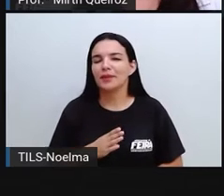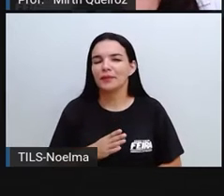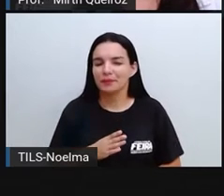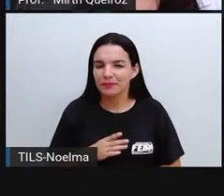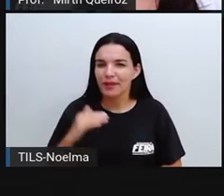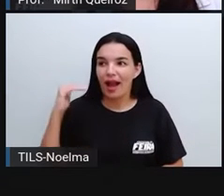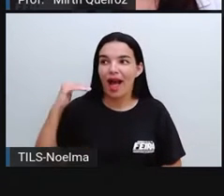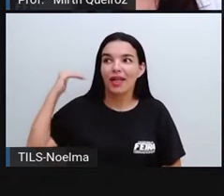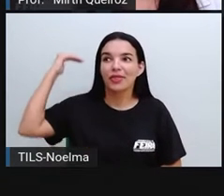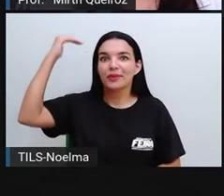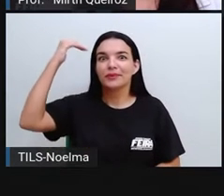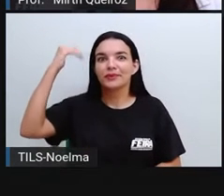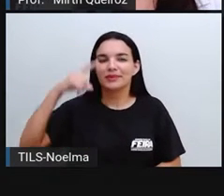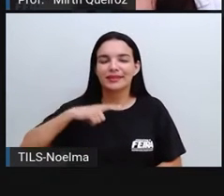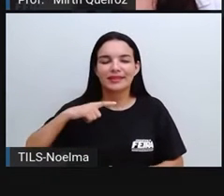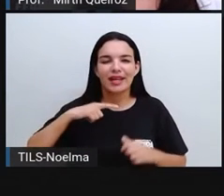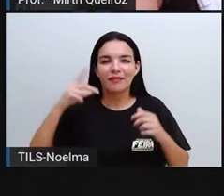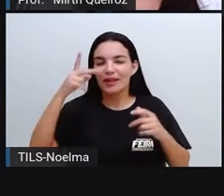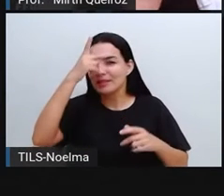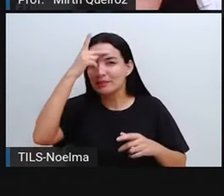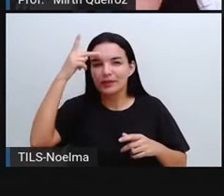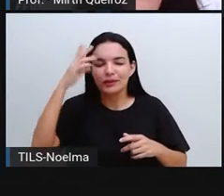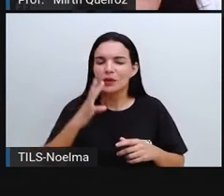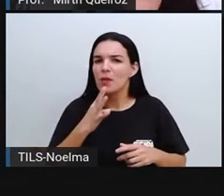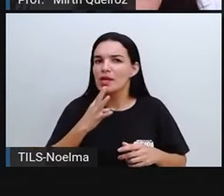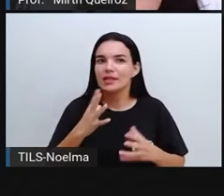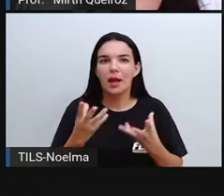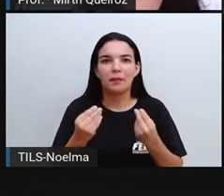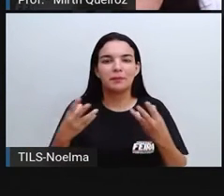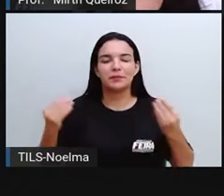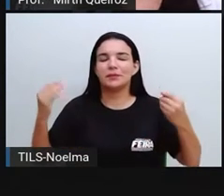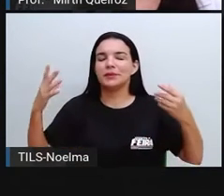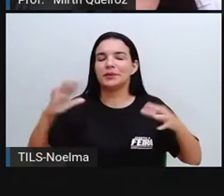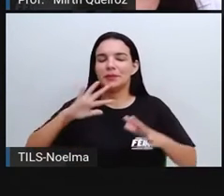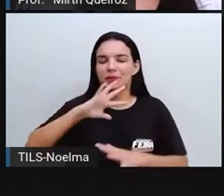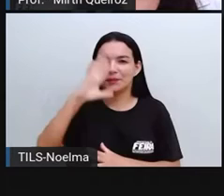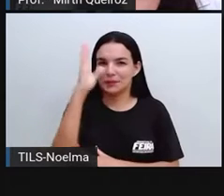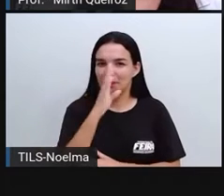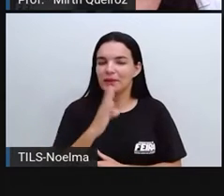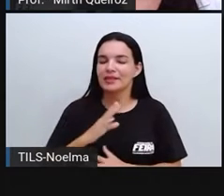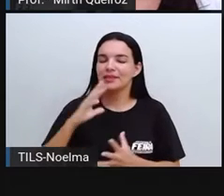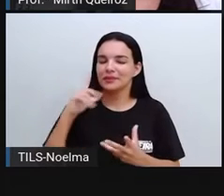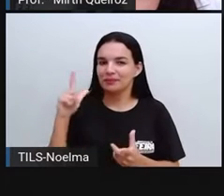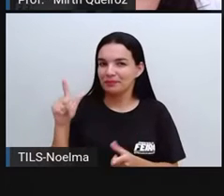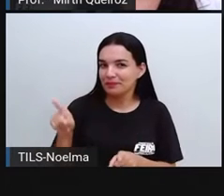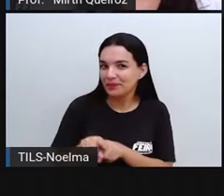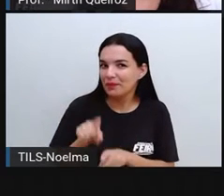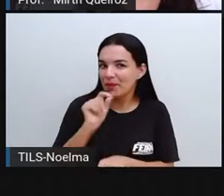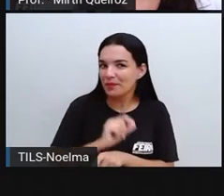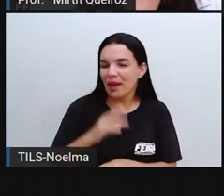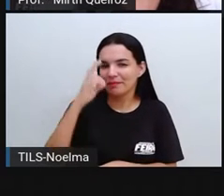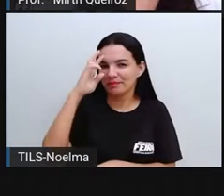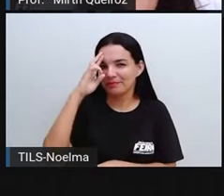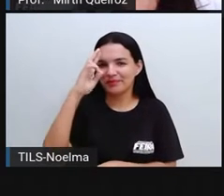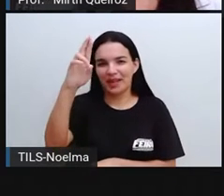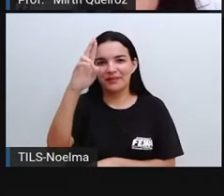extremamente popular e reconhecido aí no Brasil, né? Como mestre.